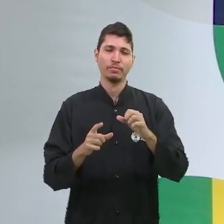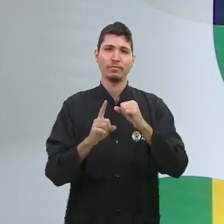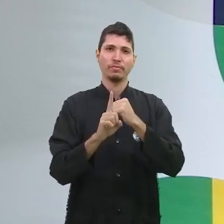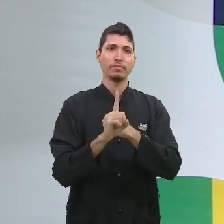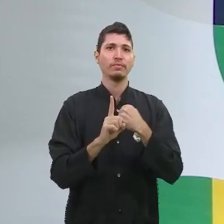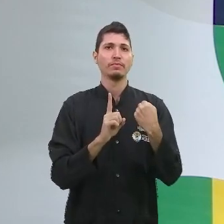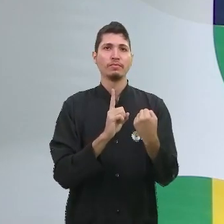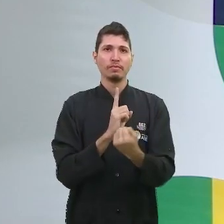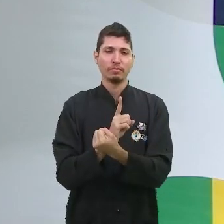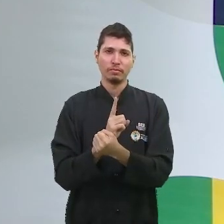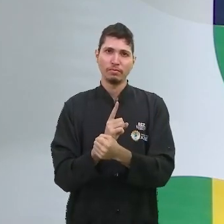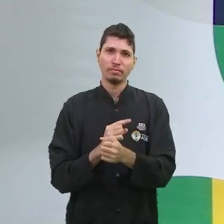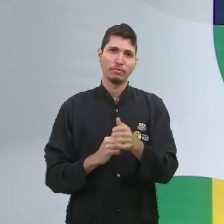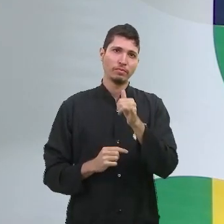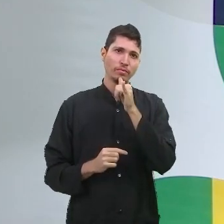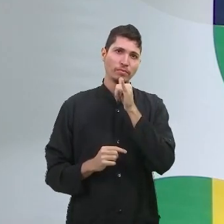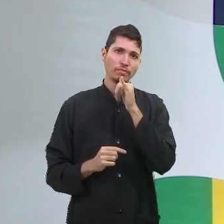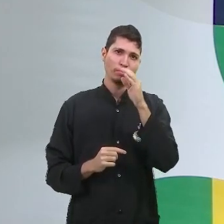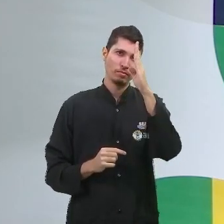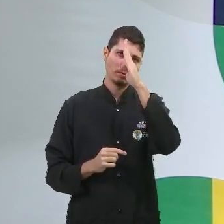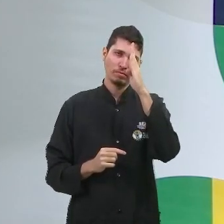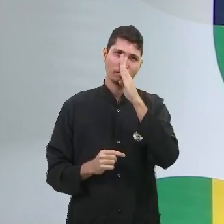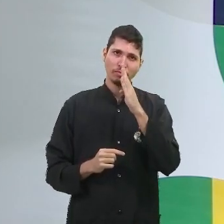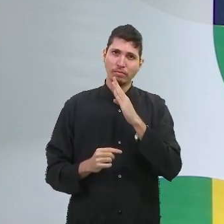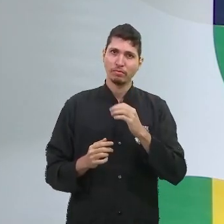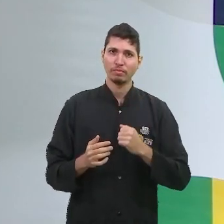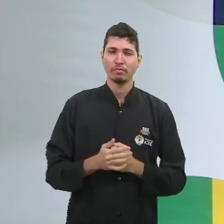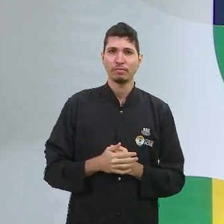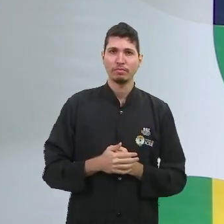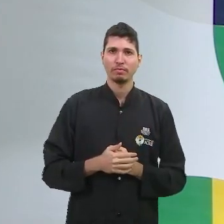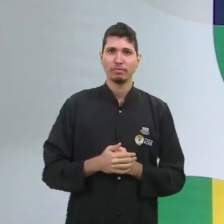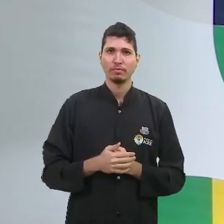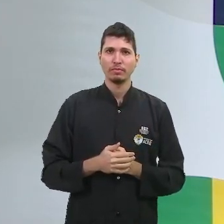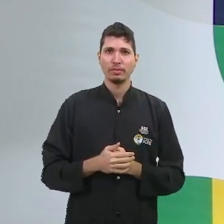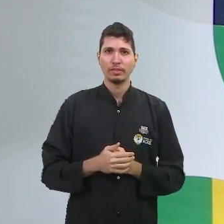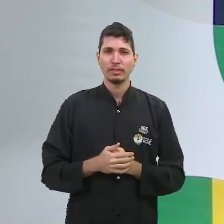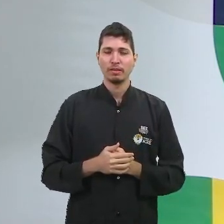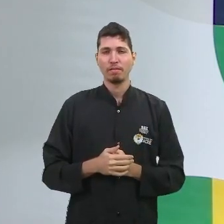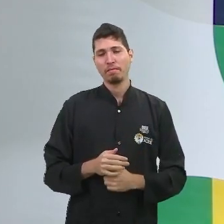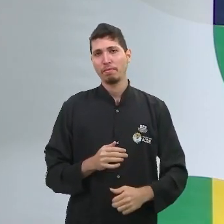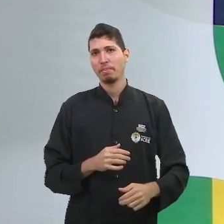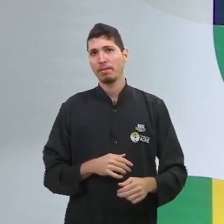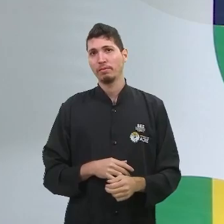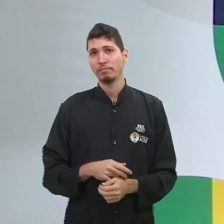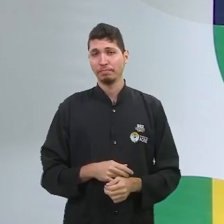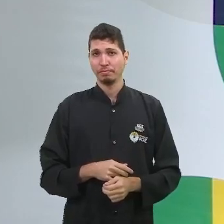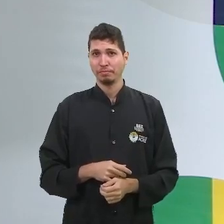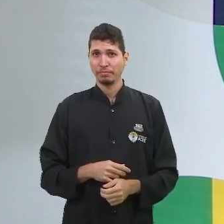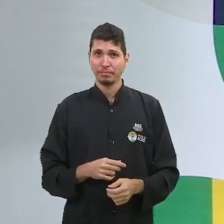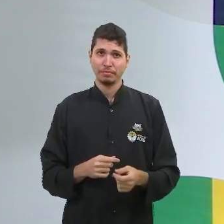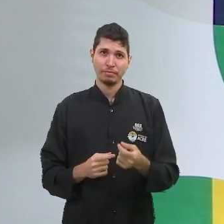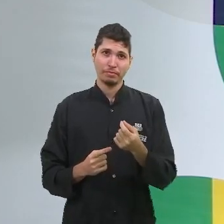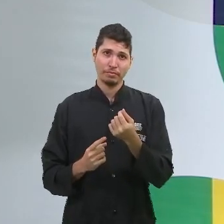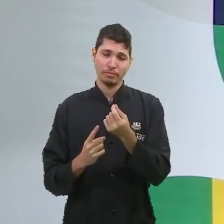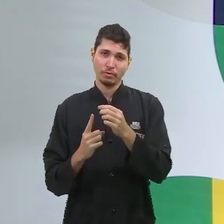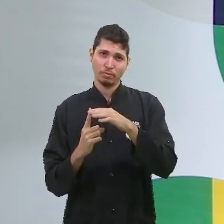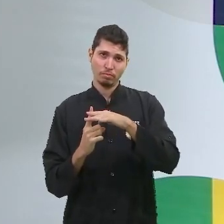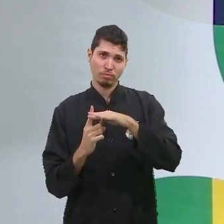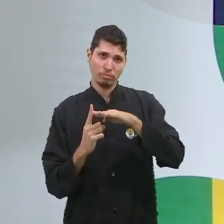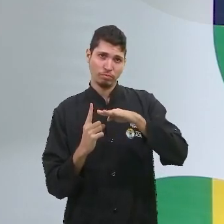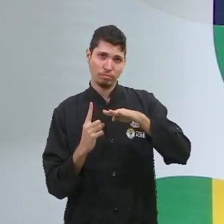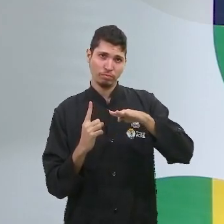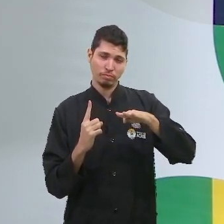latente aqui no nosso país, a concentração de renda. Quem vai ficando rico é o dono do